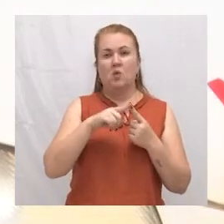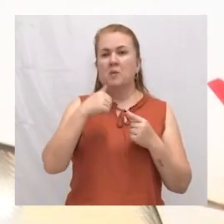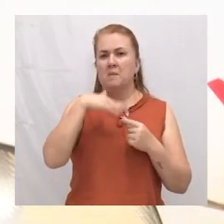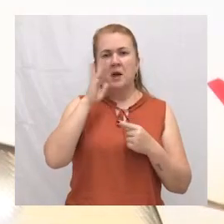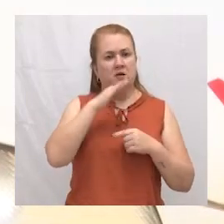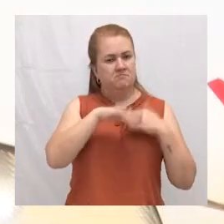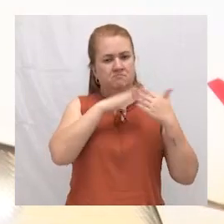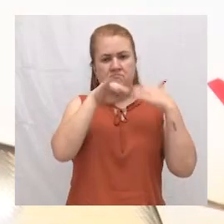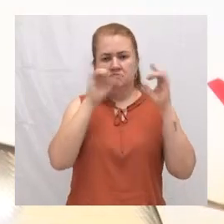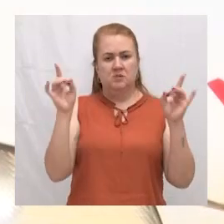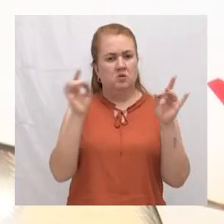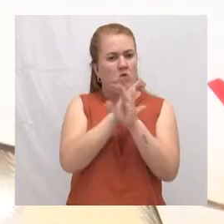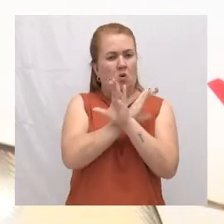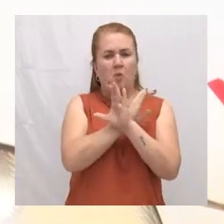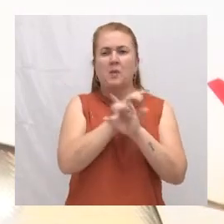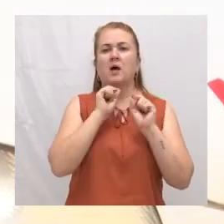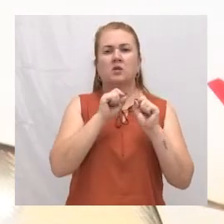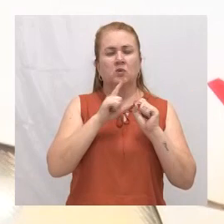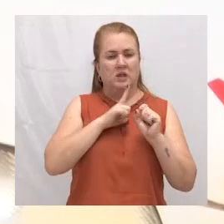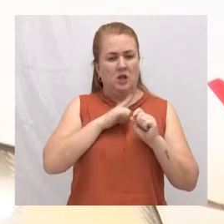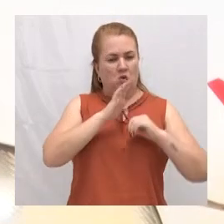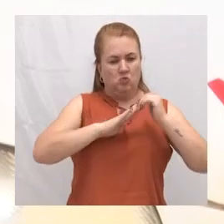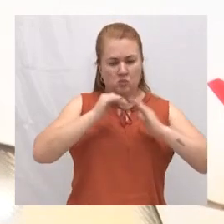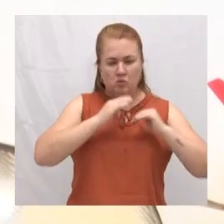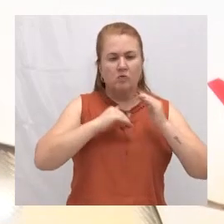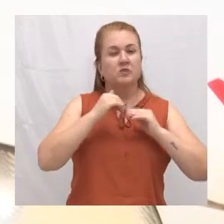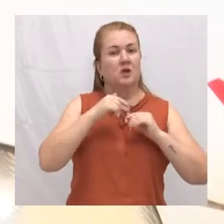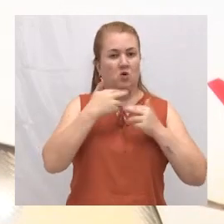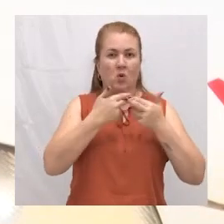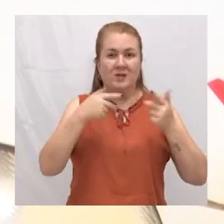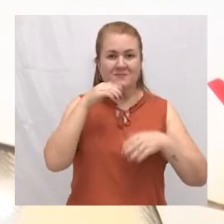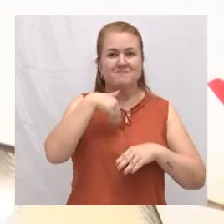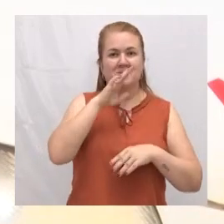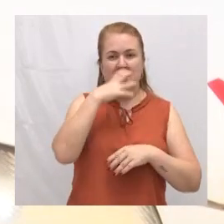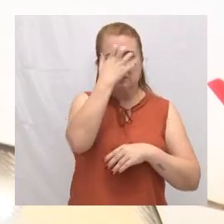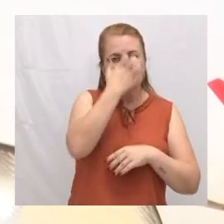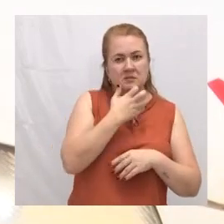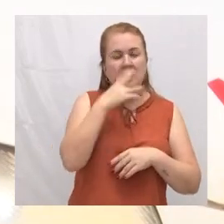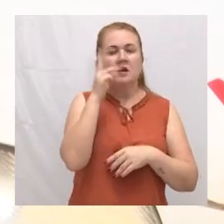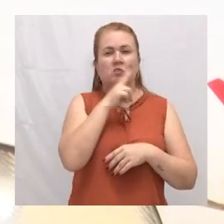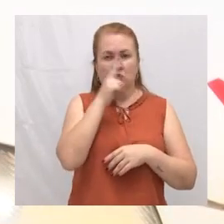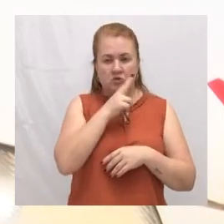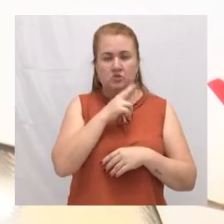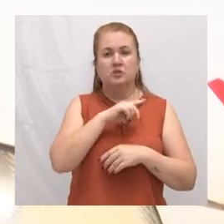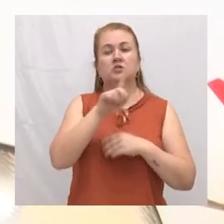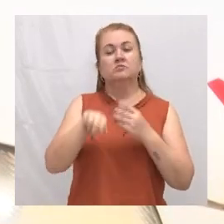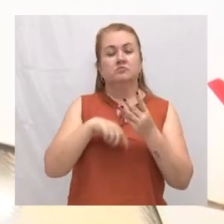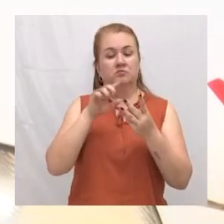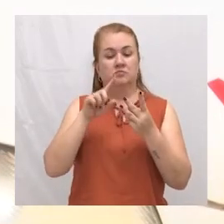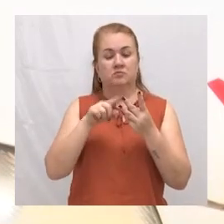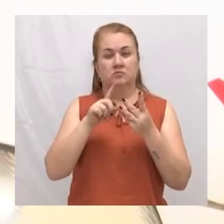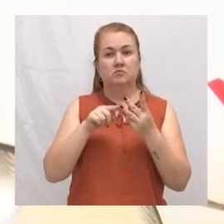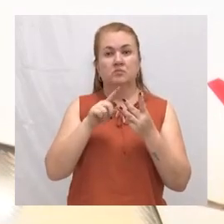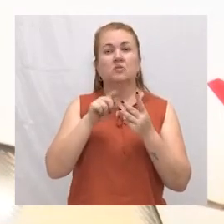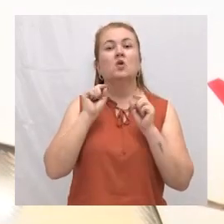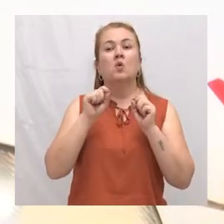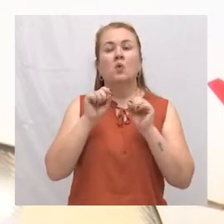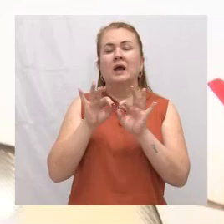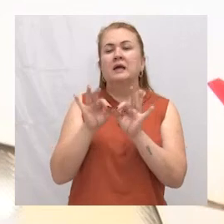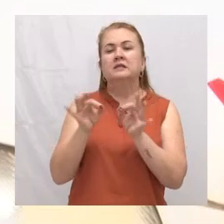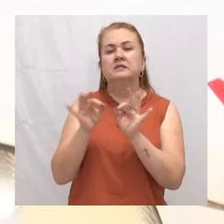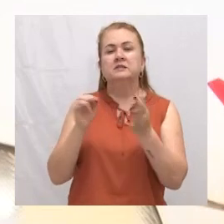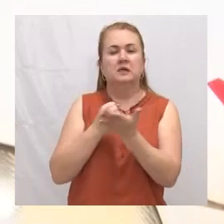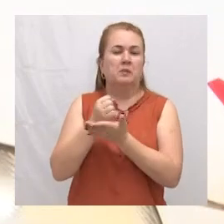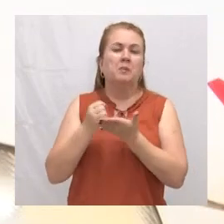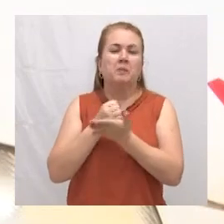que a equipe completa, com médico e enfermeiro para os casos mais graves de extrema urgência. As viaturas de suporte básico,